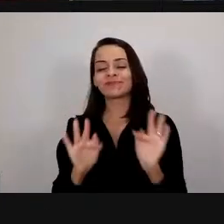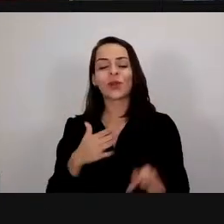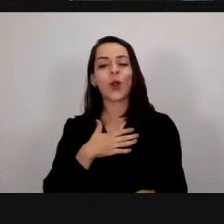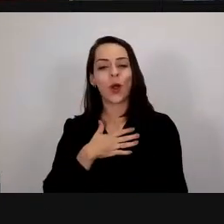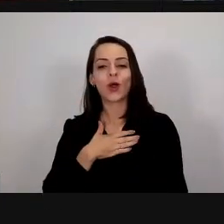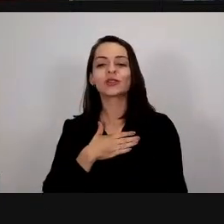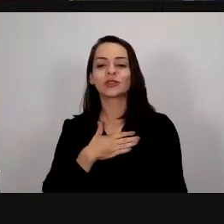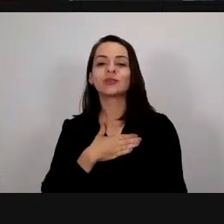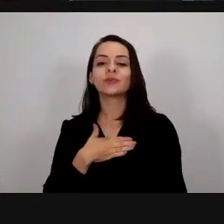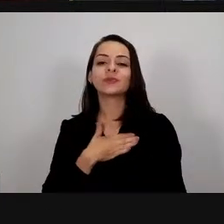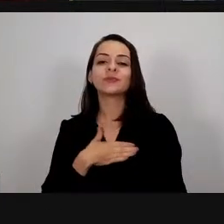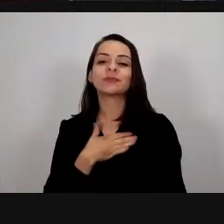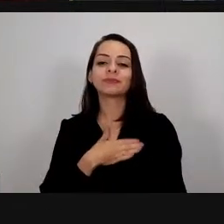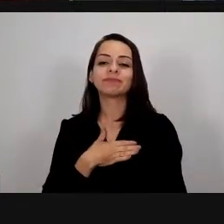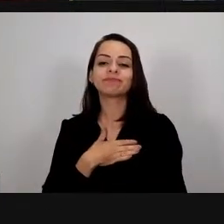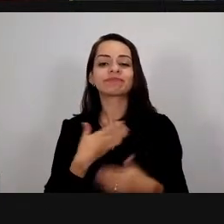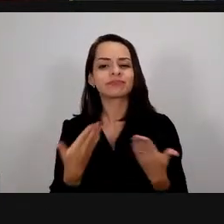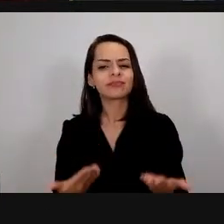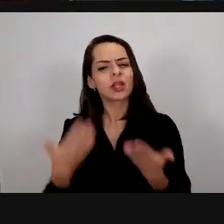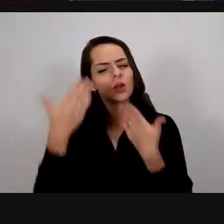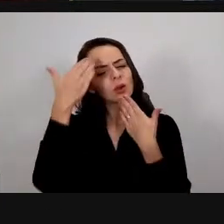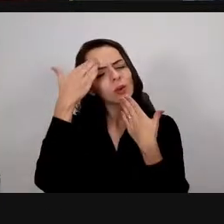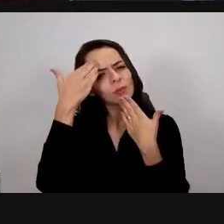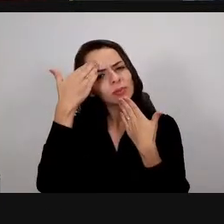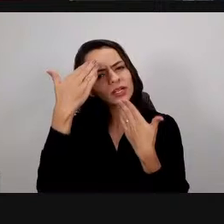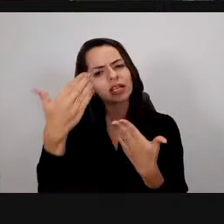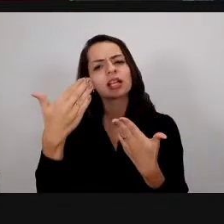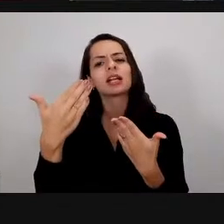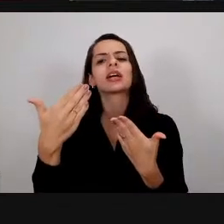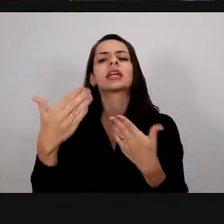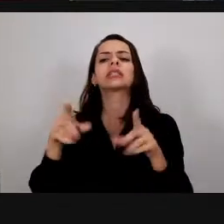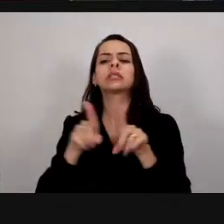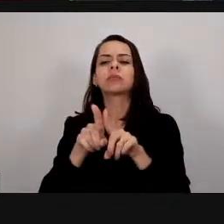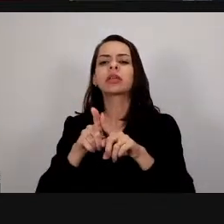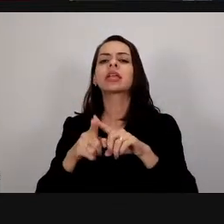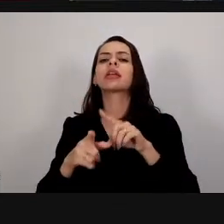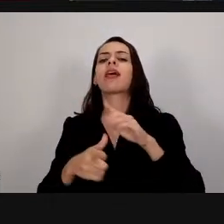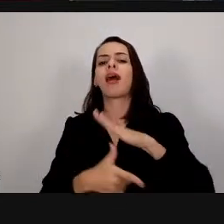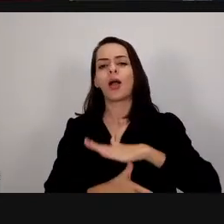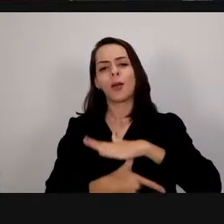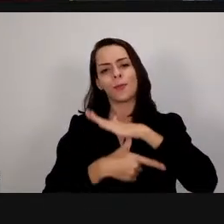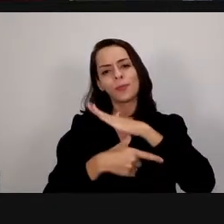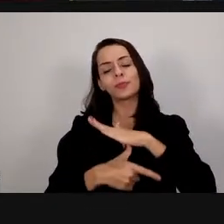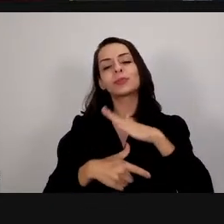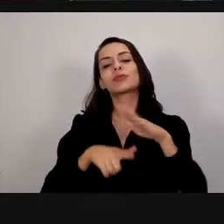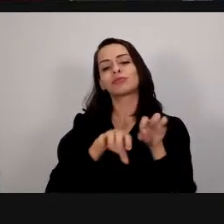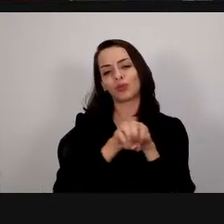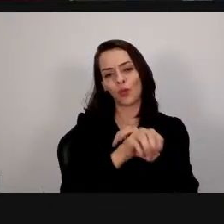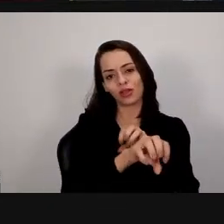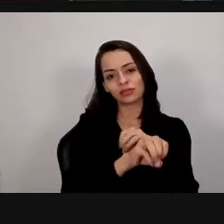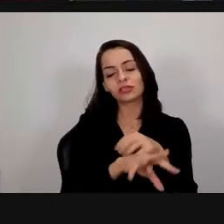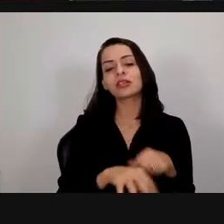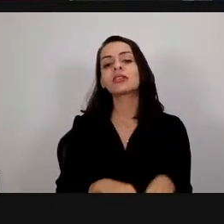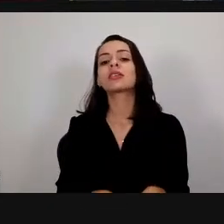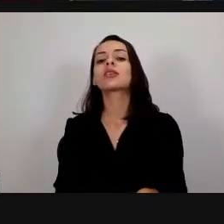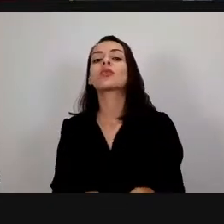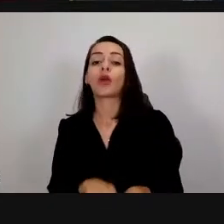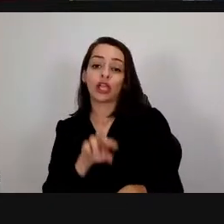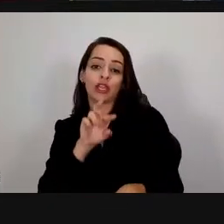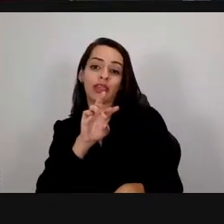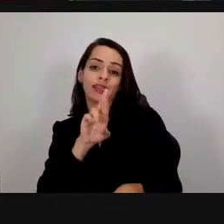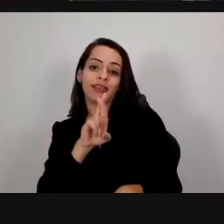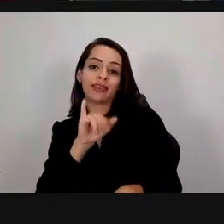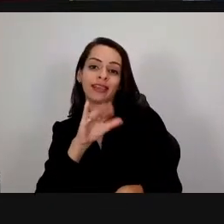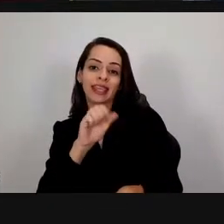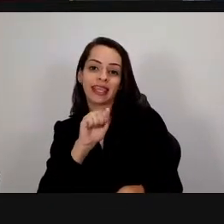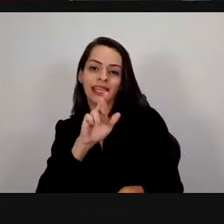então Thiago muito obrigada agradeço mais uma vez a PROEM em nome do Ricardo né pela parceria por concretizar esse